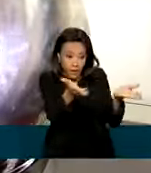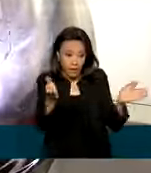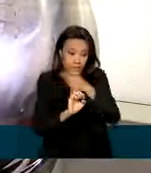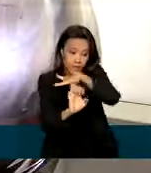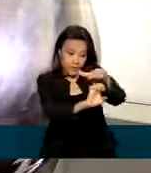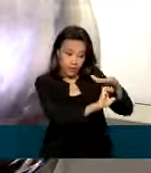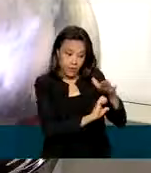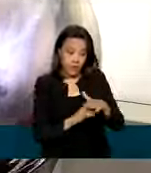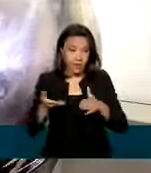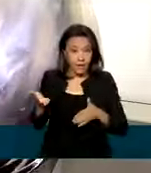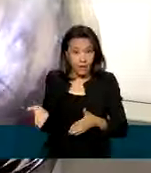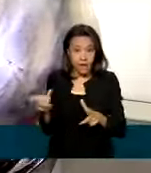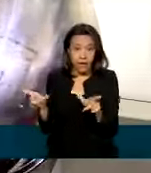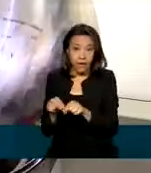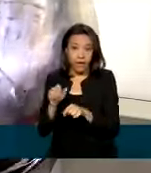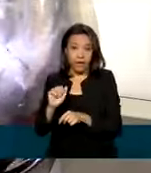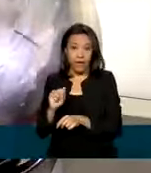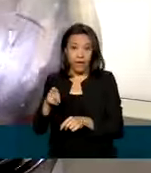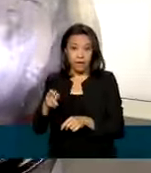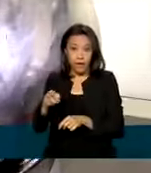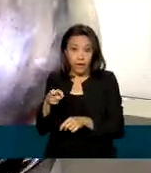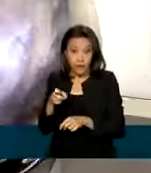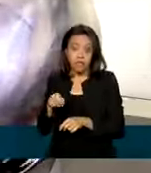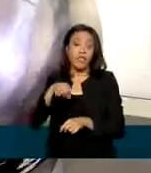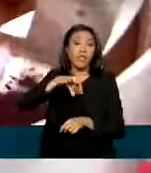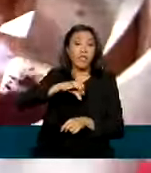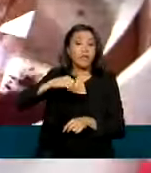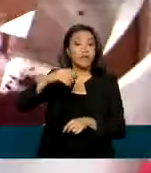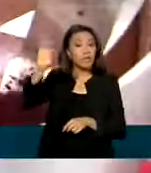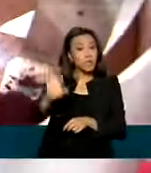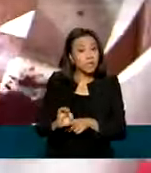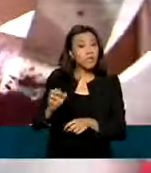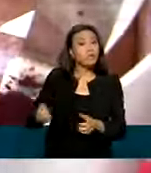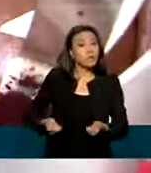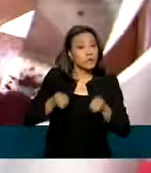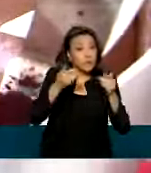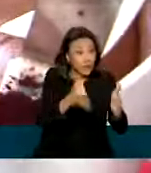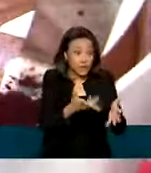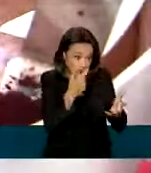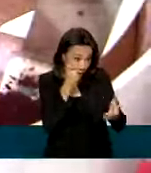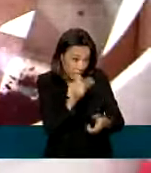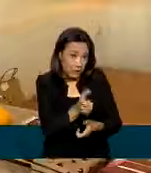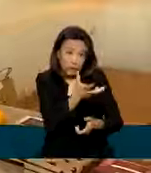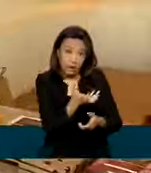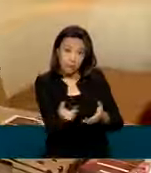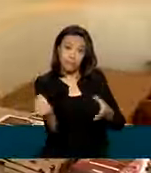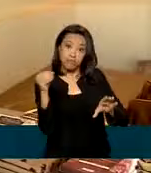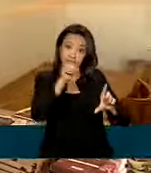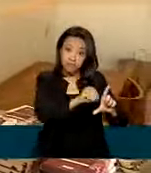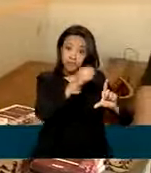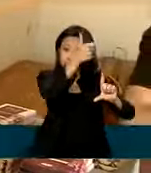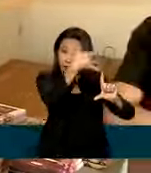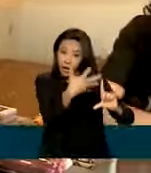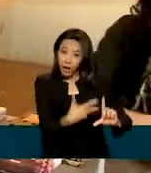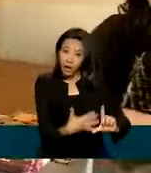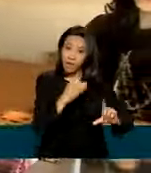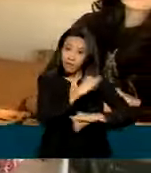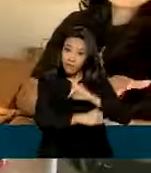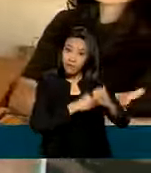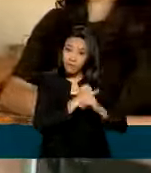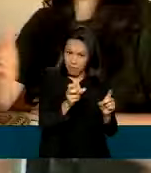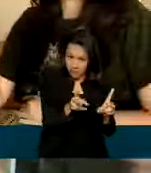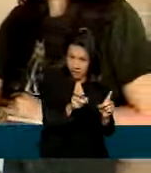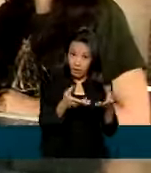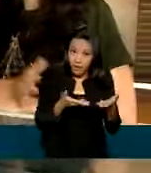vai arcar com 90% dos custos para os empreendedores interessados em colocar seus produtos no comércio eletrônico global.